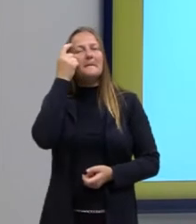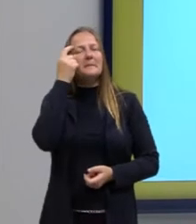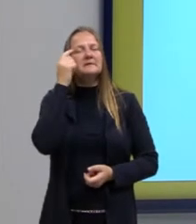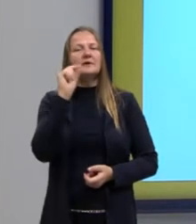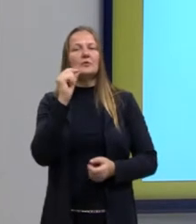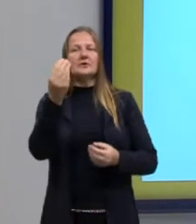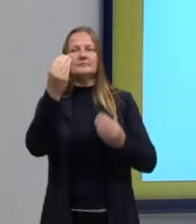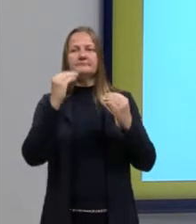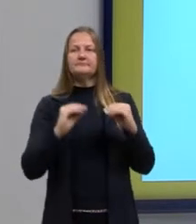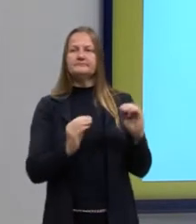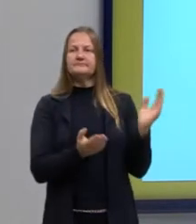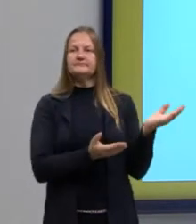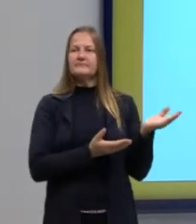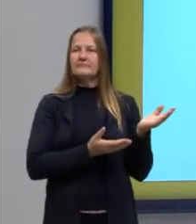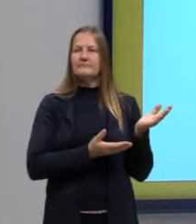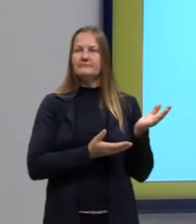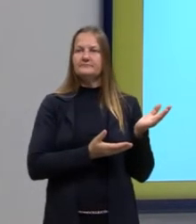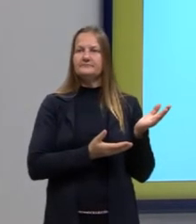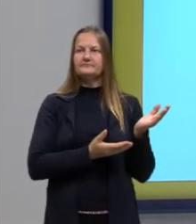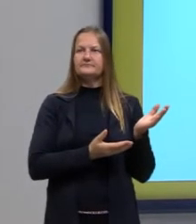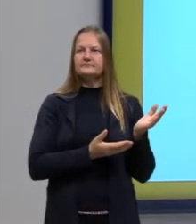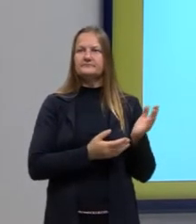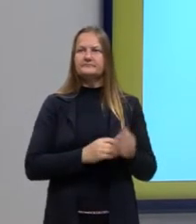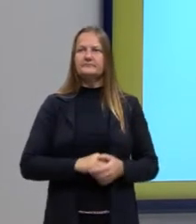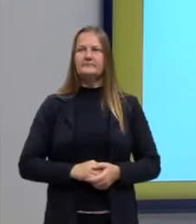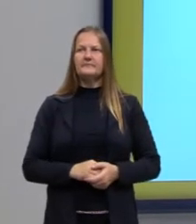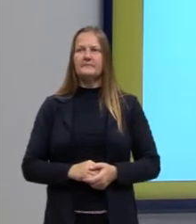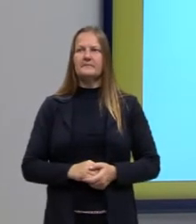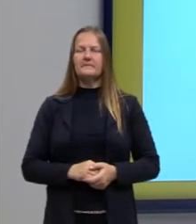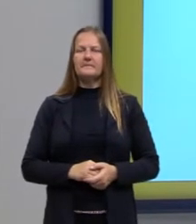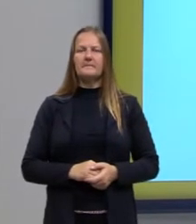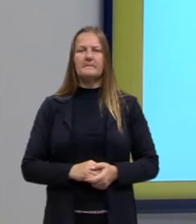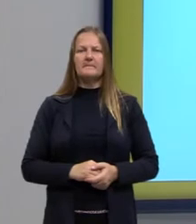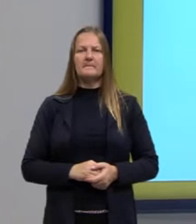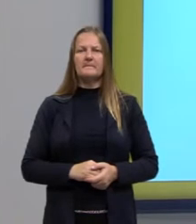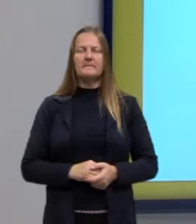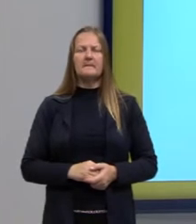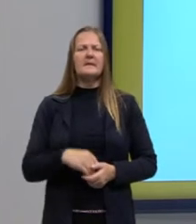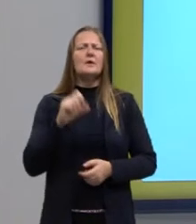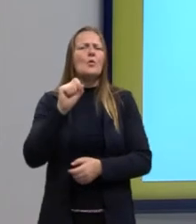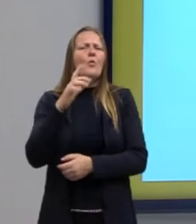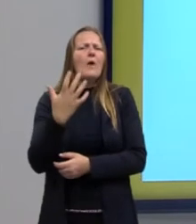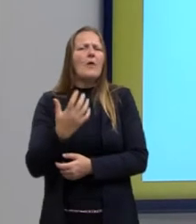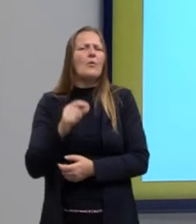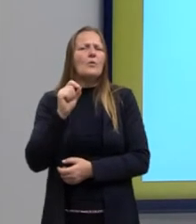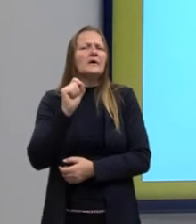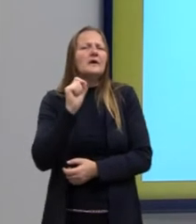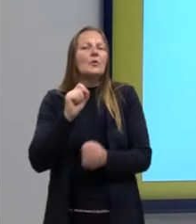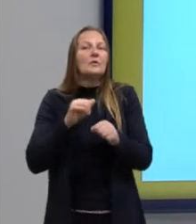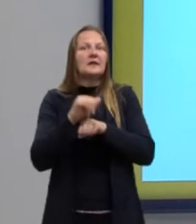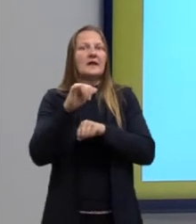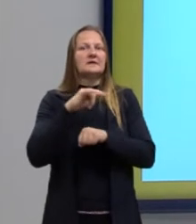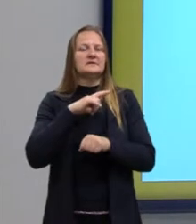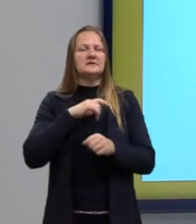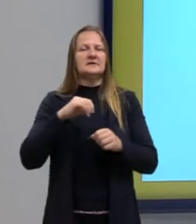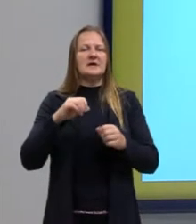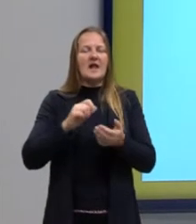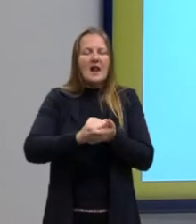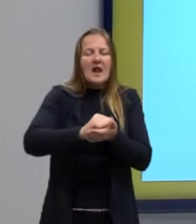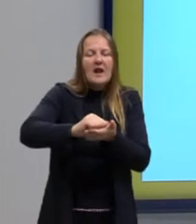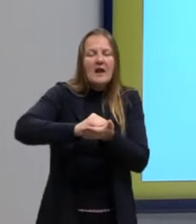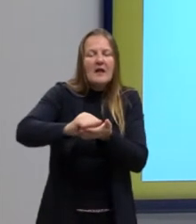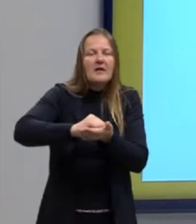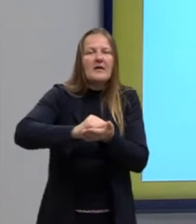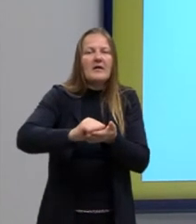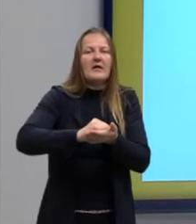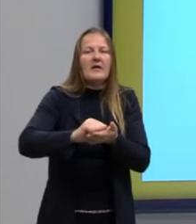mente o quê? Como eu falei para vocês, impactos ambientais, tá? Mas quais os impactos ambientais da lavagem de toalhas?